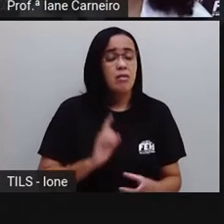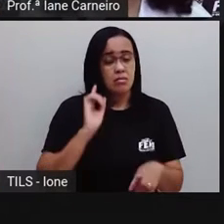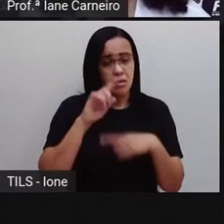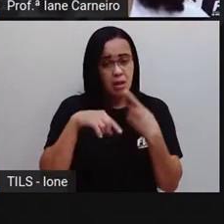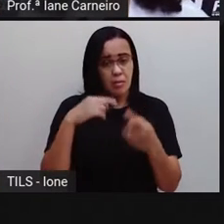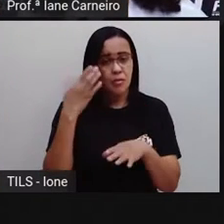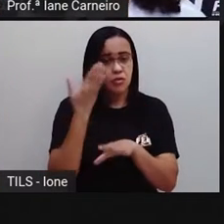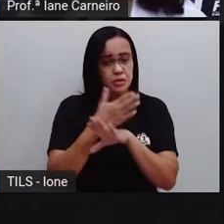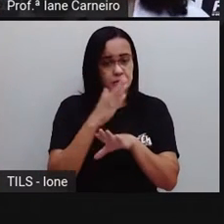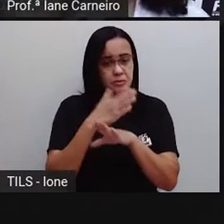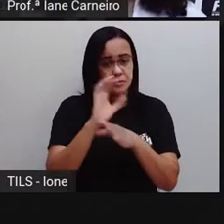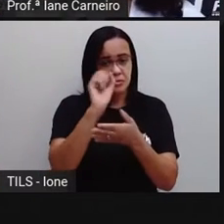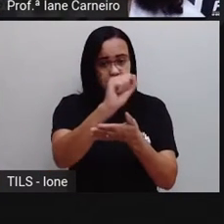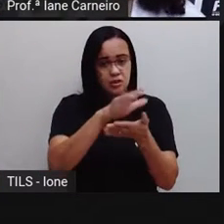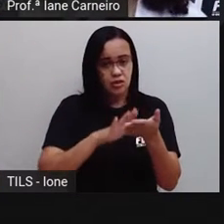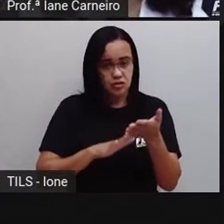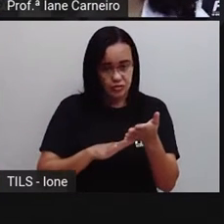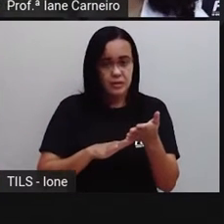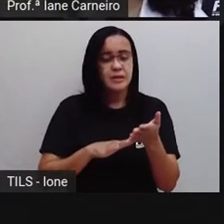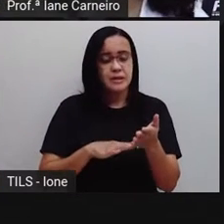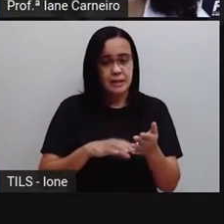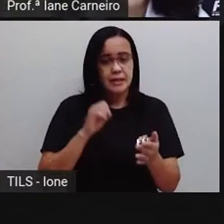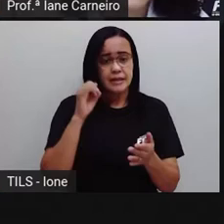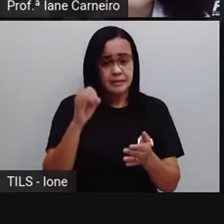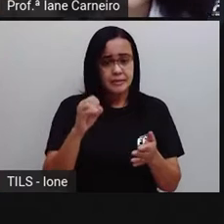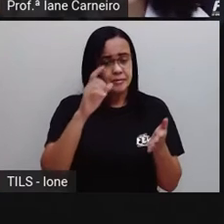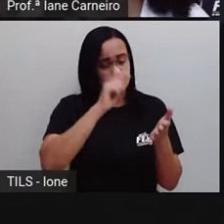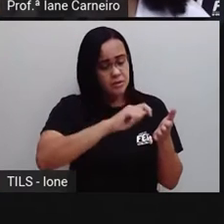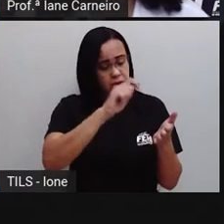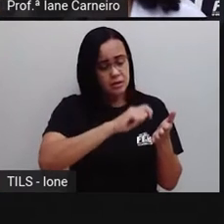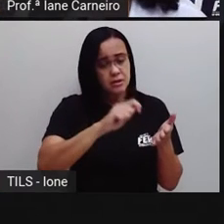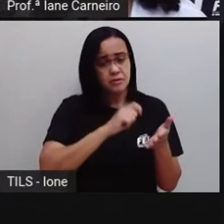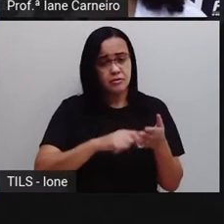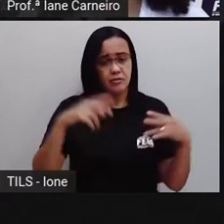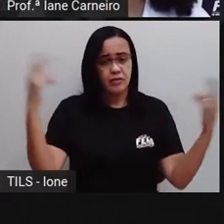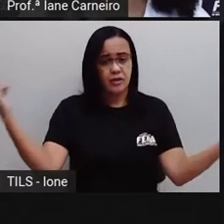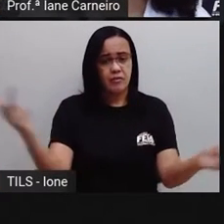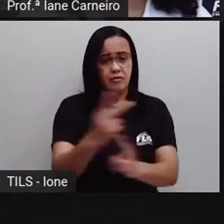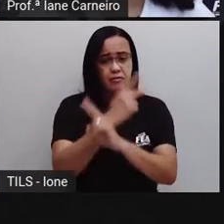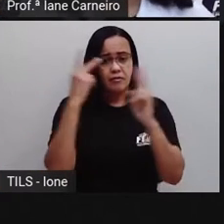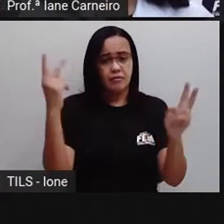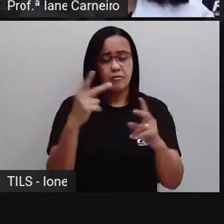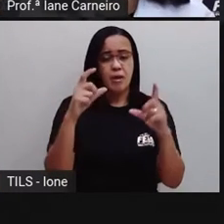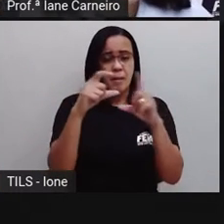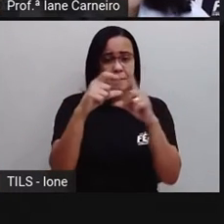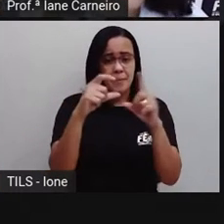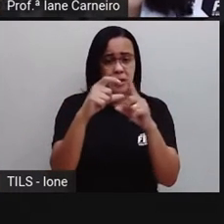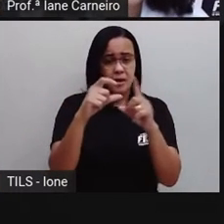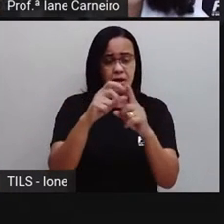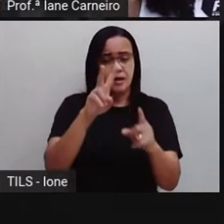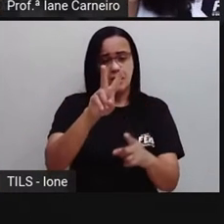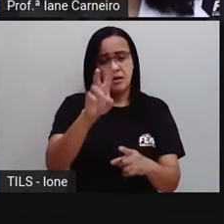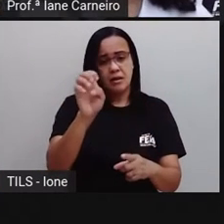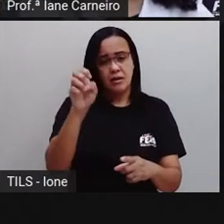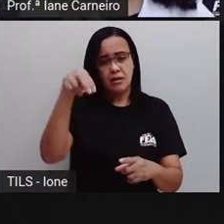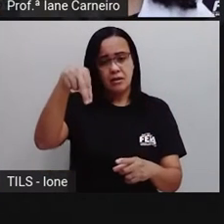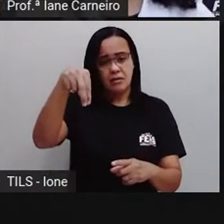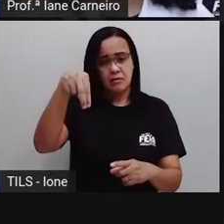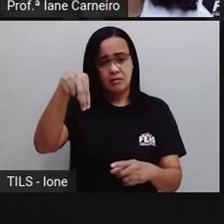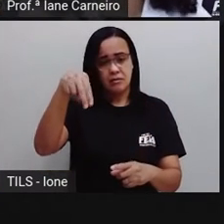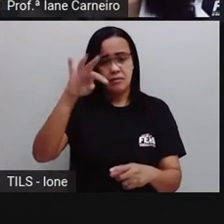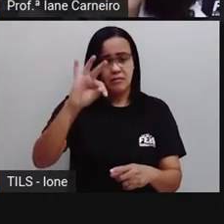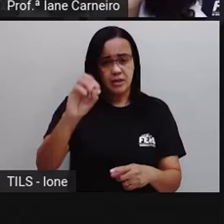exercício, mas já pensou se na hora de você escrever a palavra Vento, você colocar o Fê no lugar do V, né? Vai sair